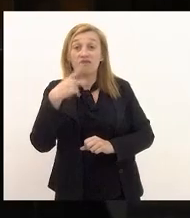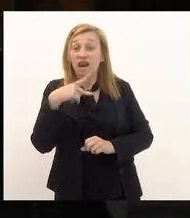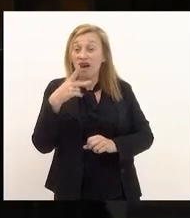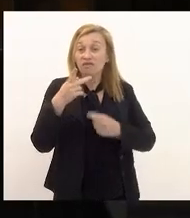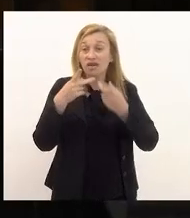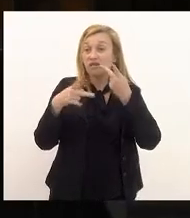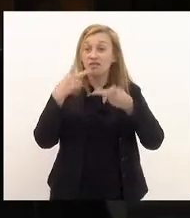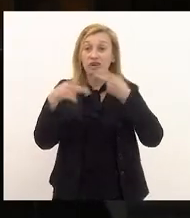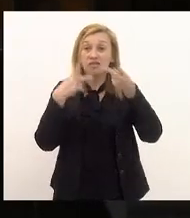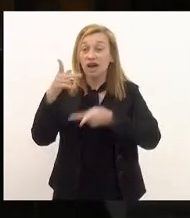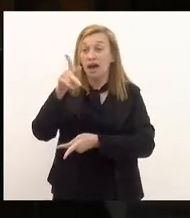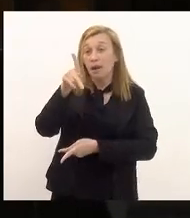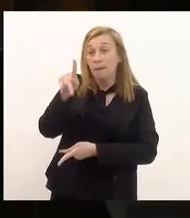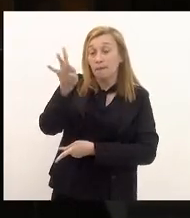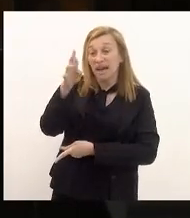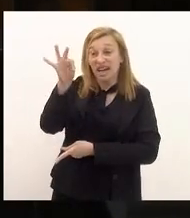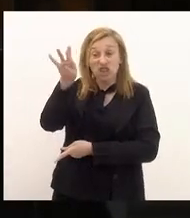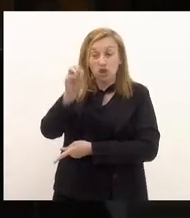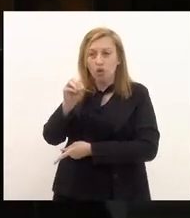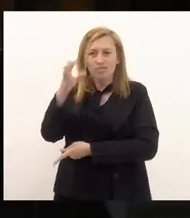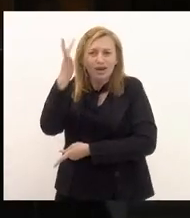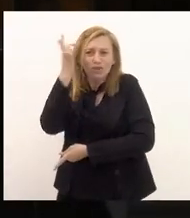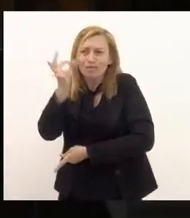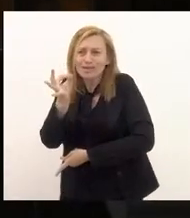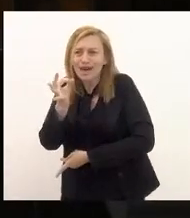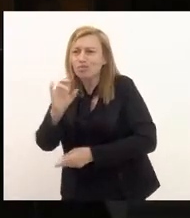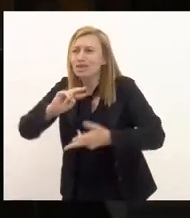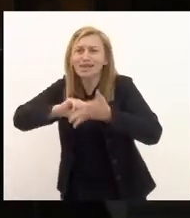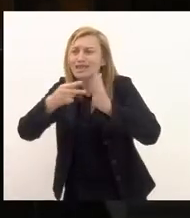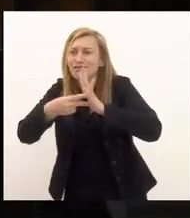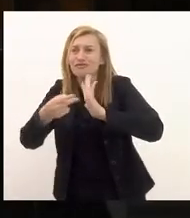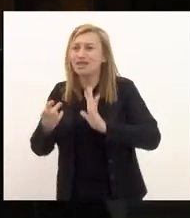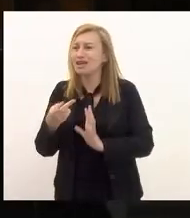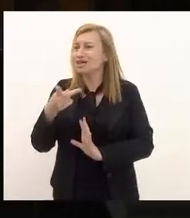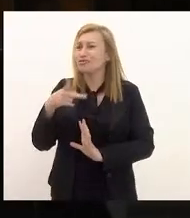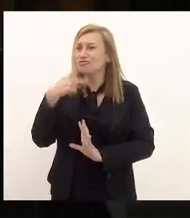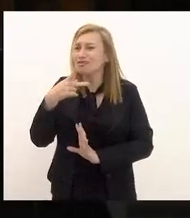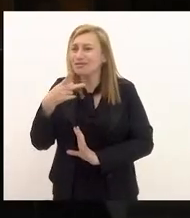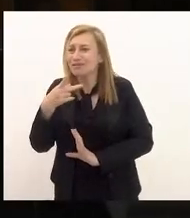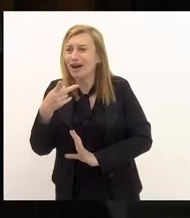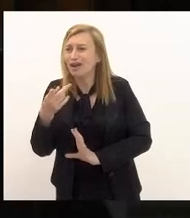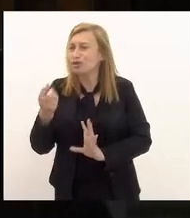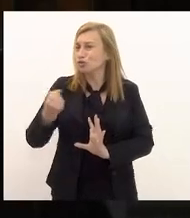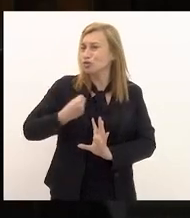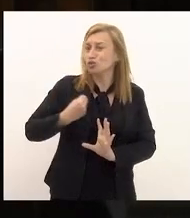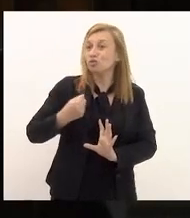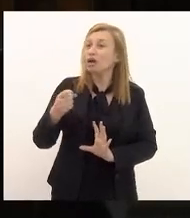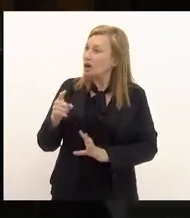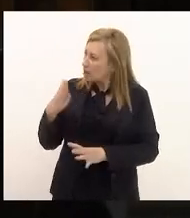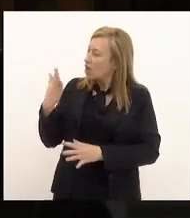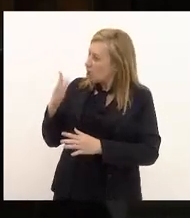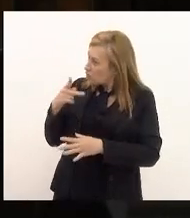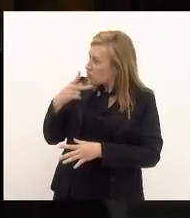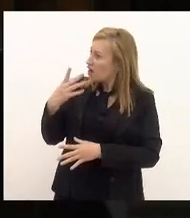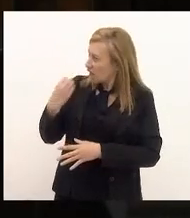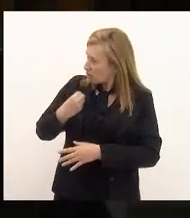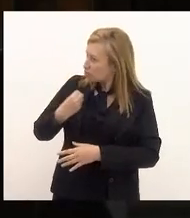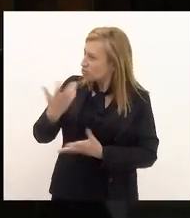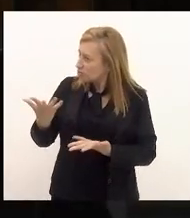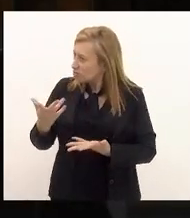aleatoriamente de precatório mas desconhecem o montante porque não cita os valores já que a senhora não citou eu vou citar